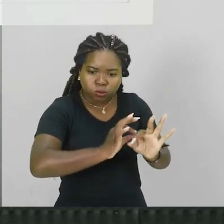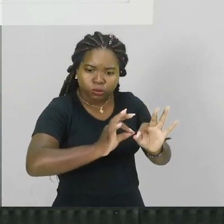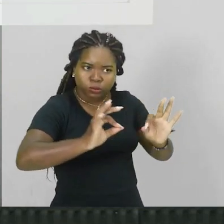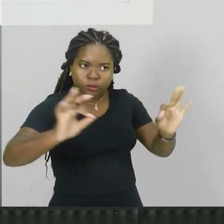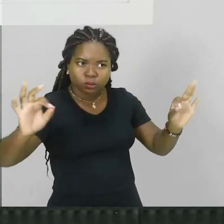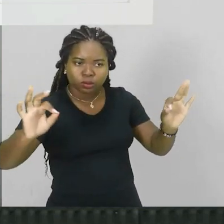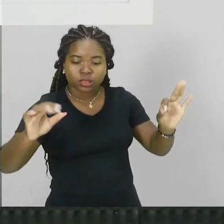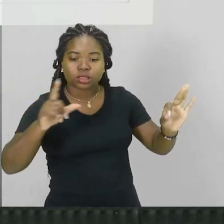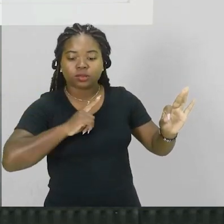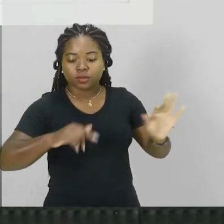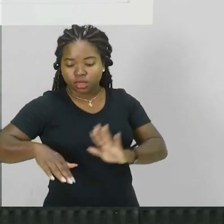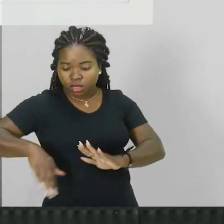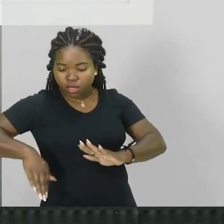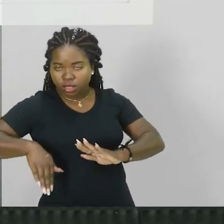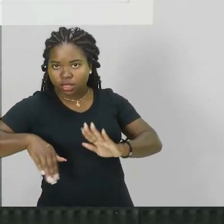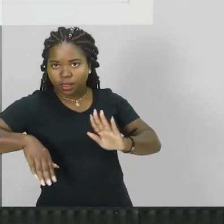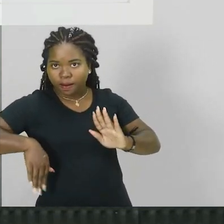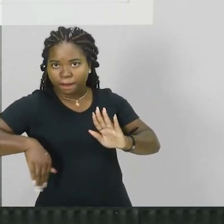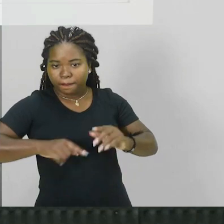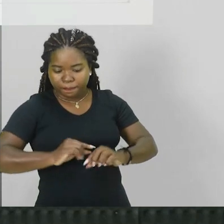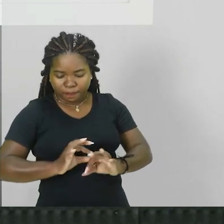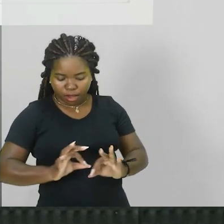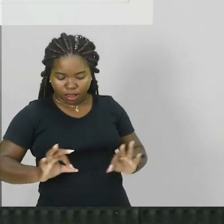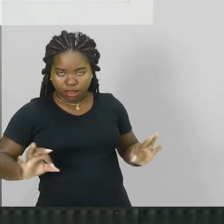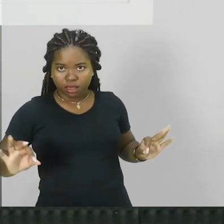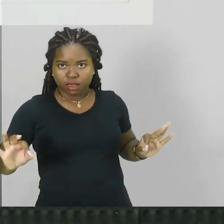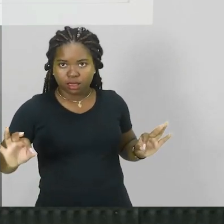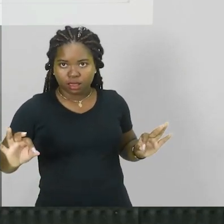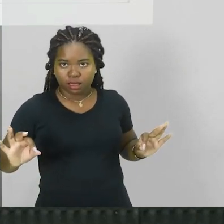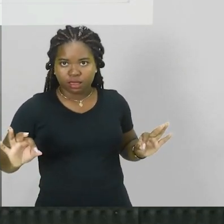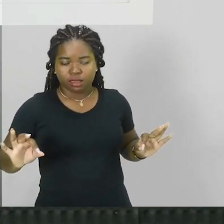aqui a praia, certo? Então aqui a praia,